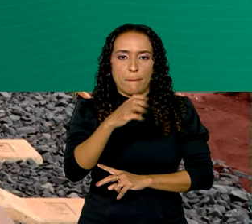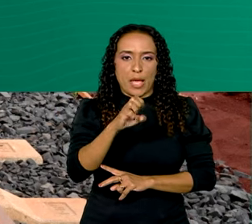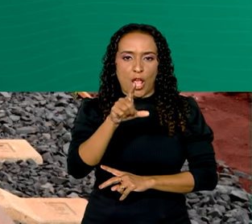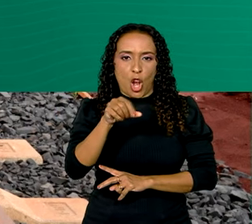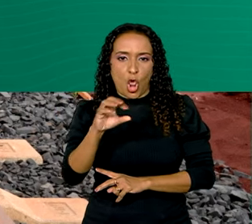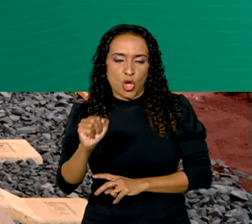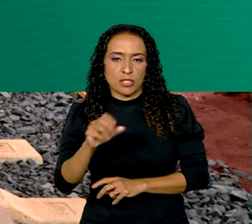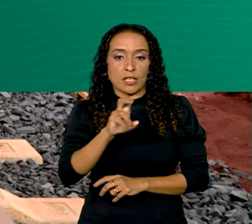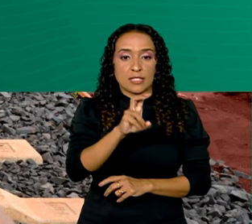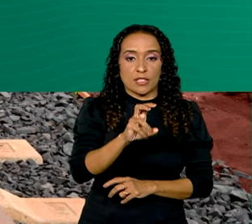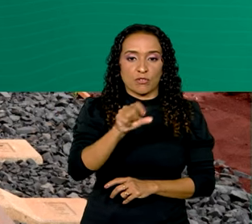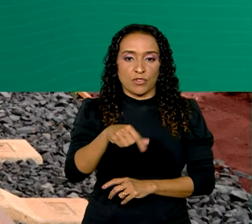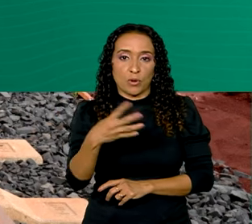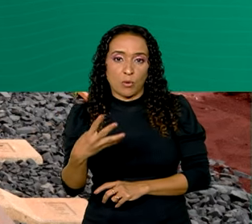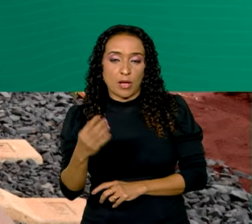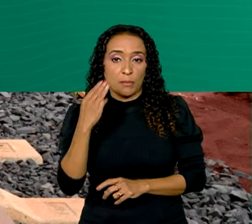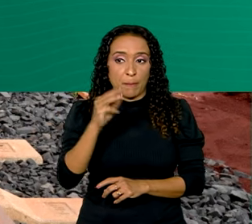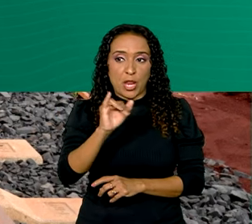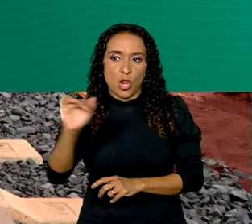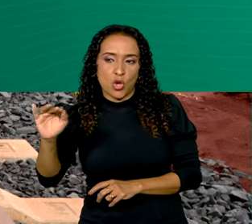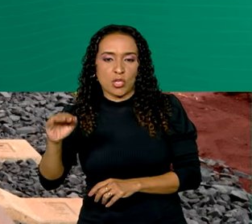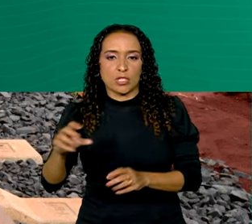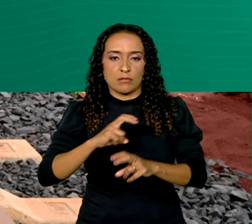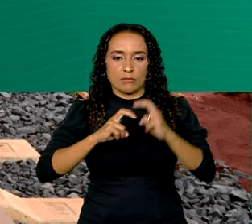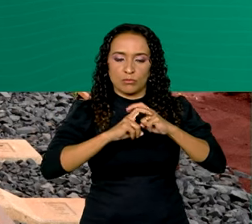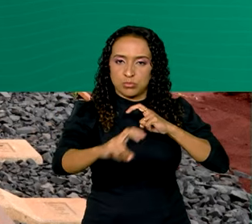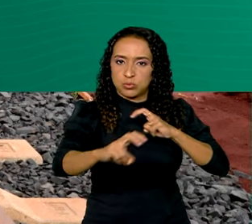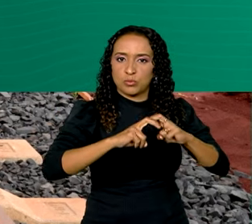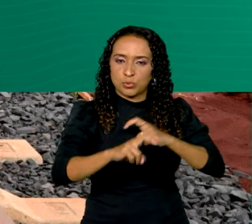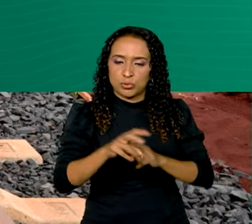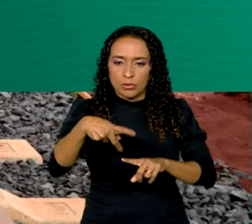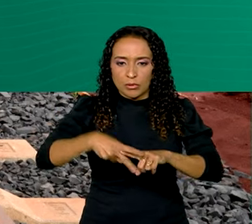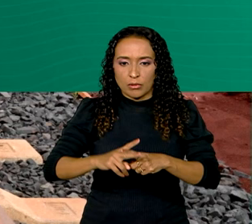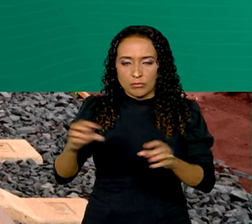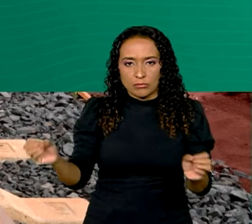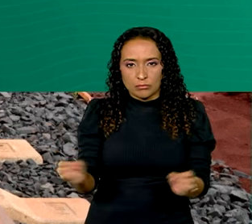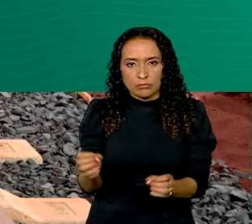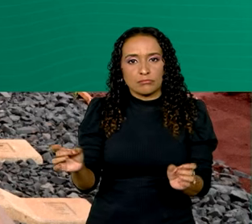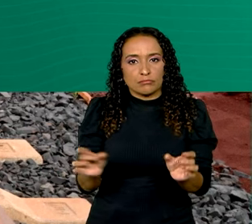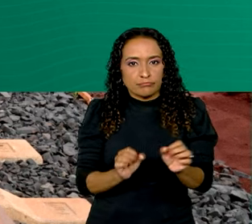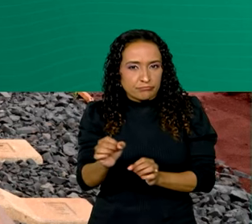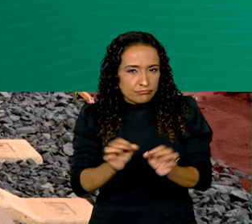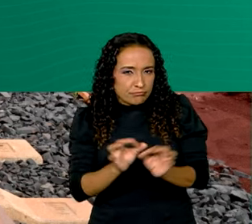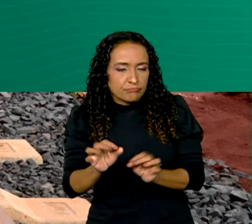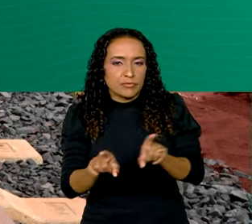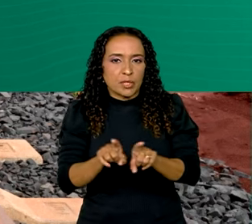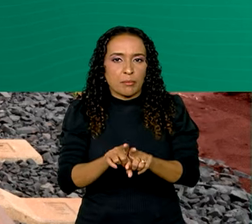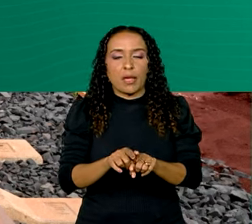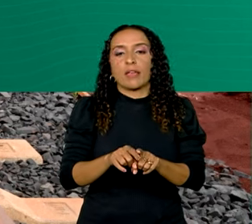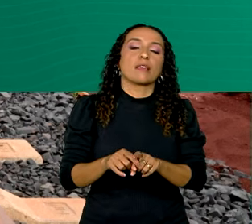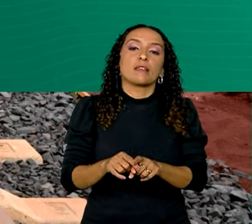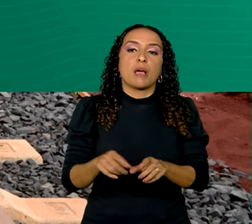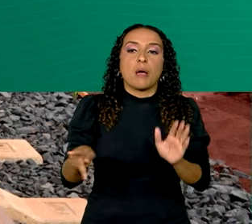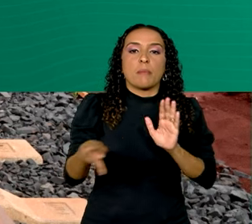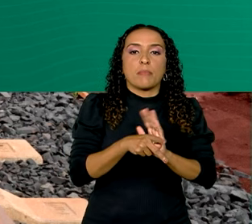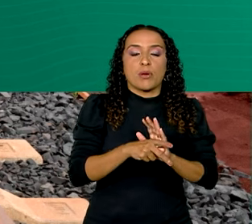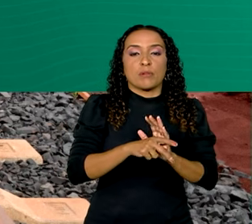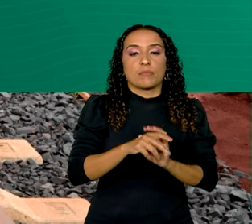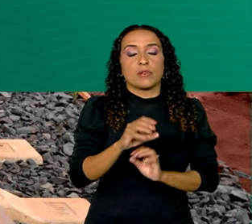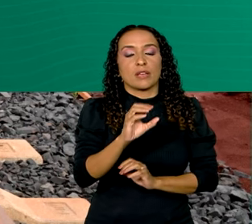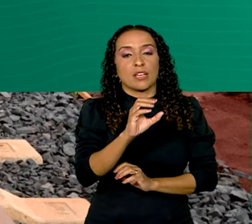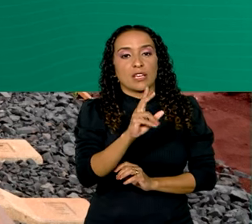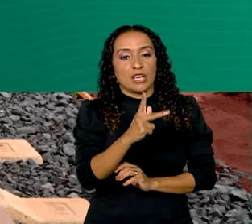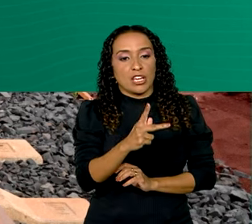5,4 bilhões para ferrovias, como a renovação da Malha Sul e a Ferrovia Norte-Sul de Chapecó a Rio Grande,